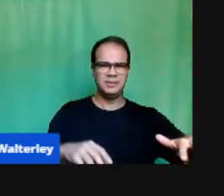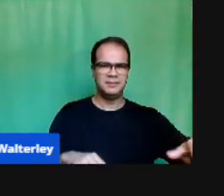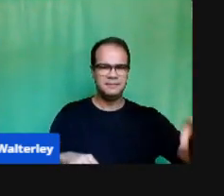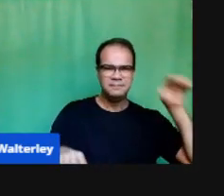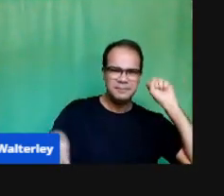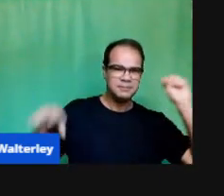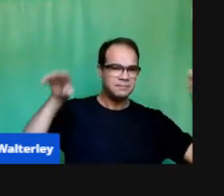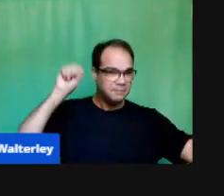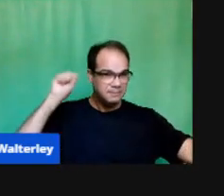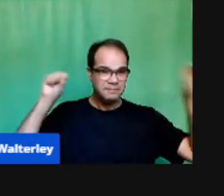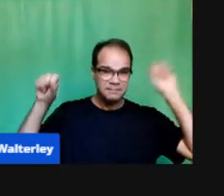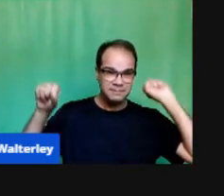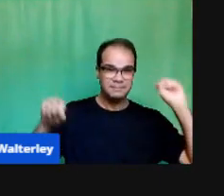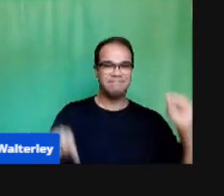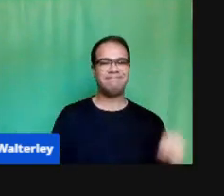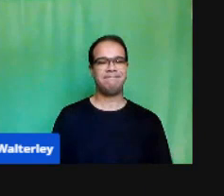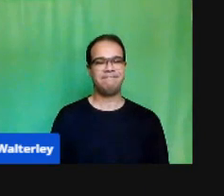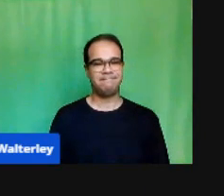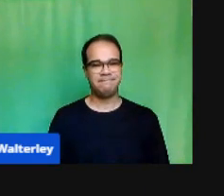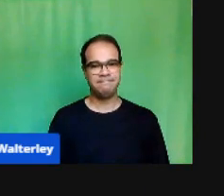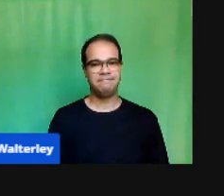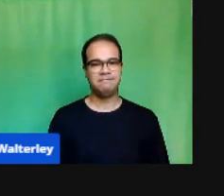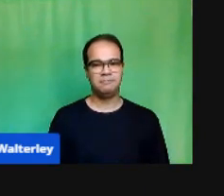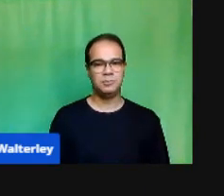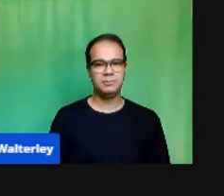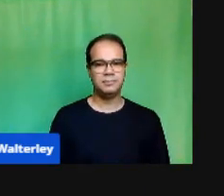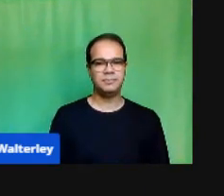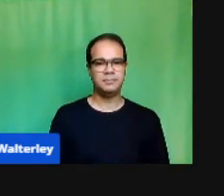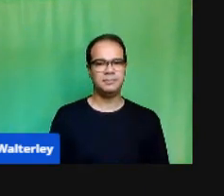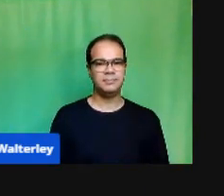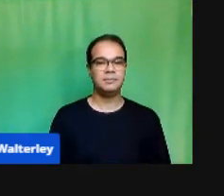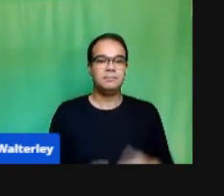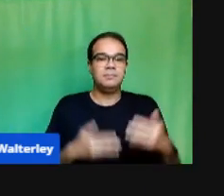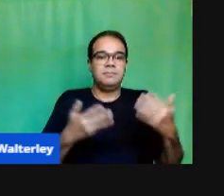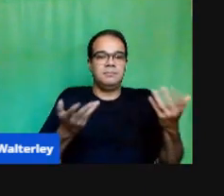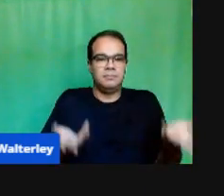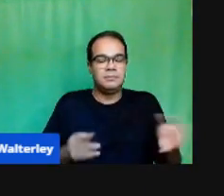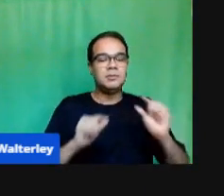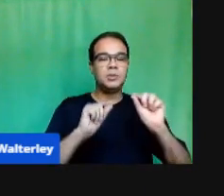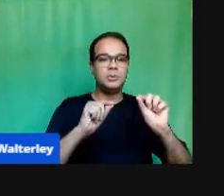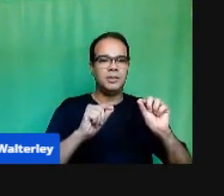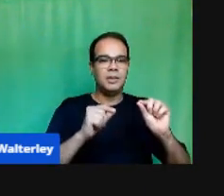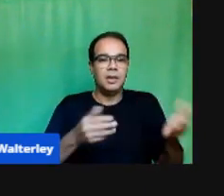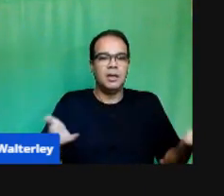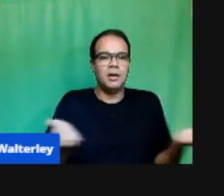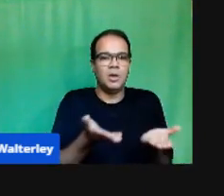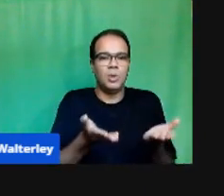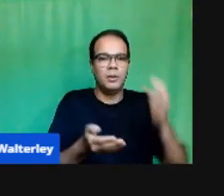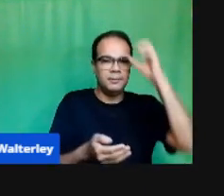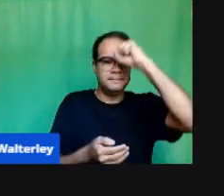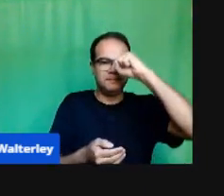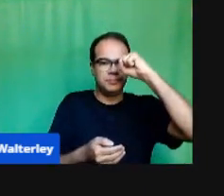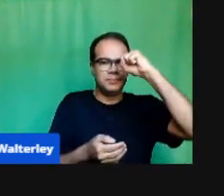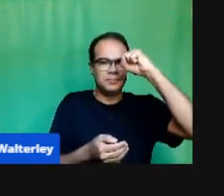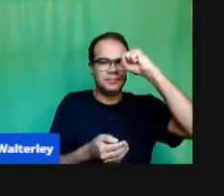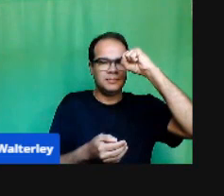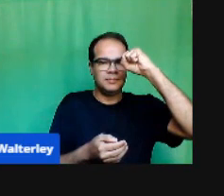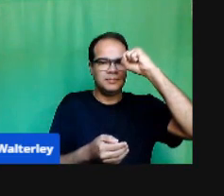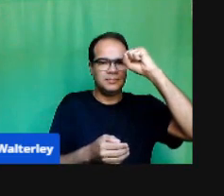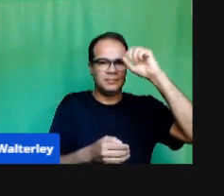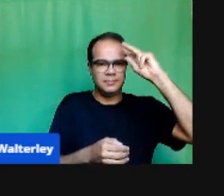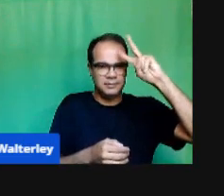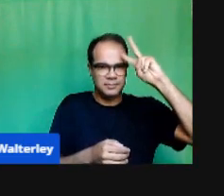Nesse sentido O que veio? O ensino remoto O ensino remoto Transferiu O que